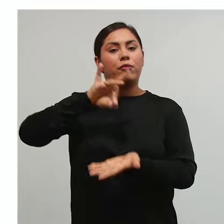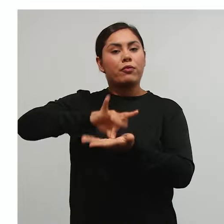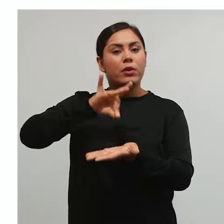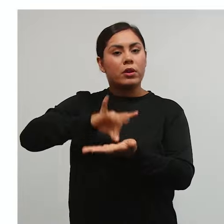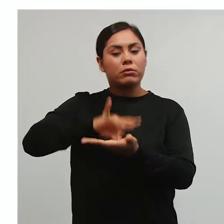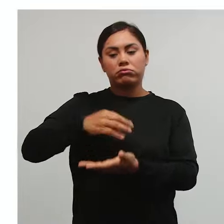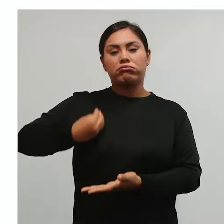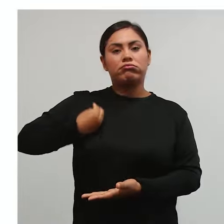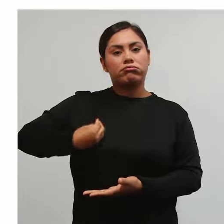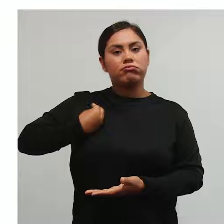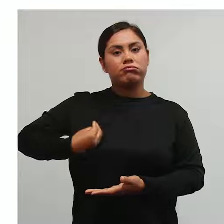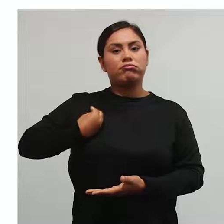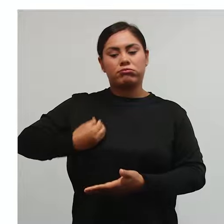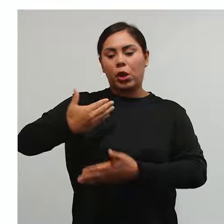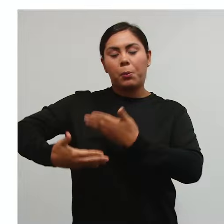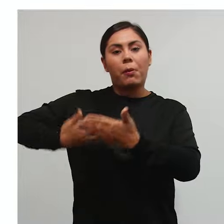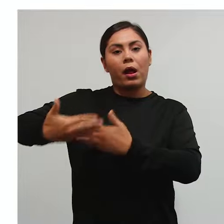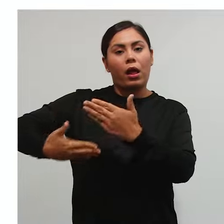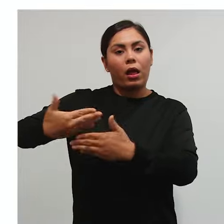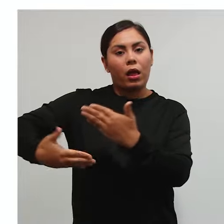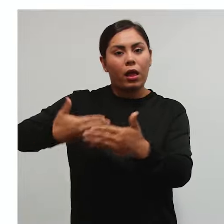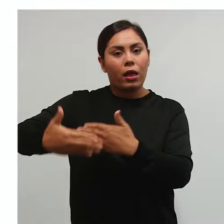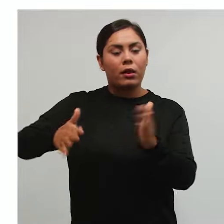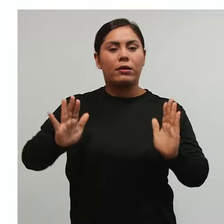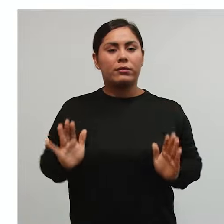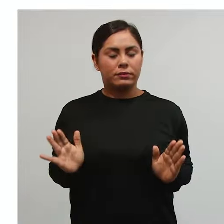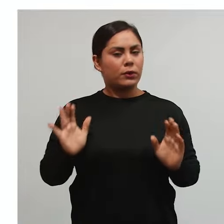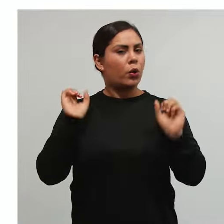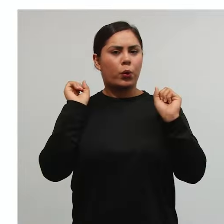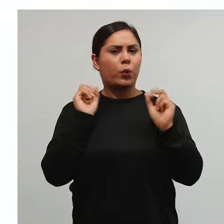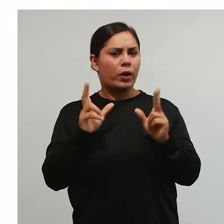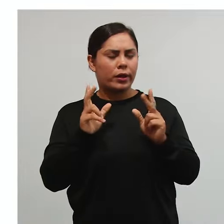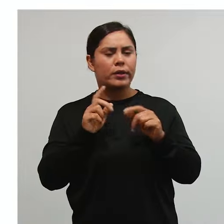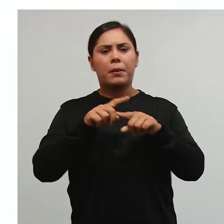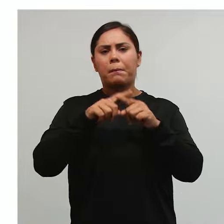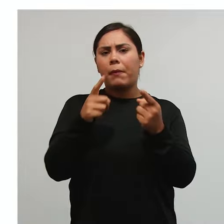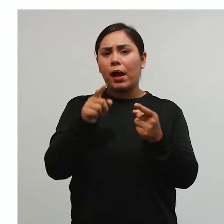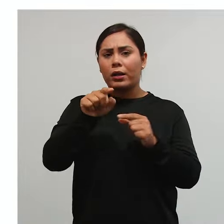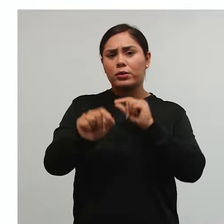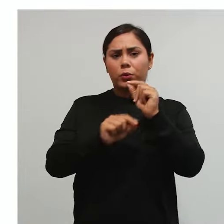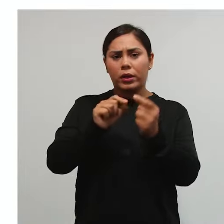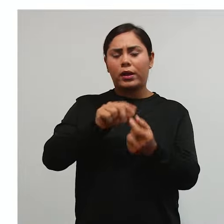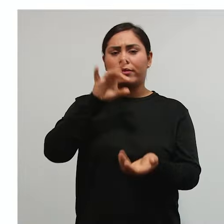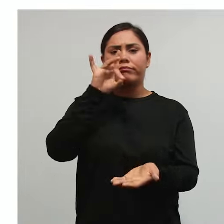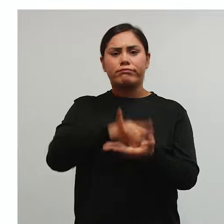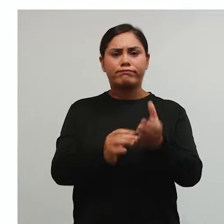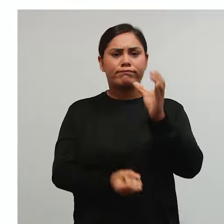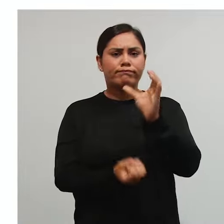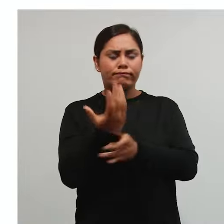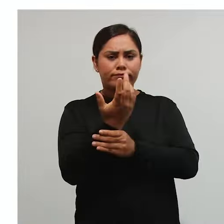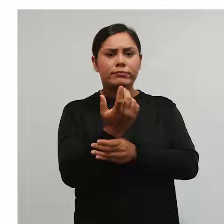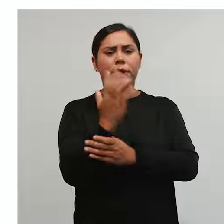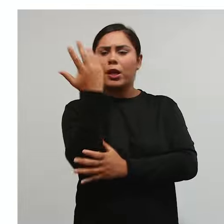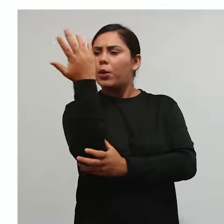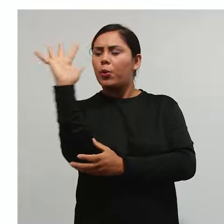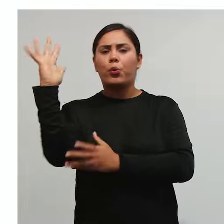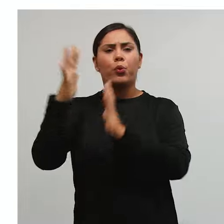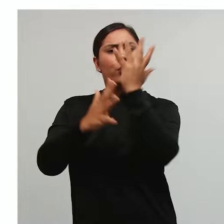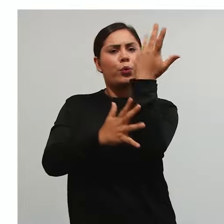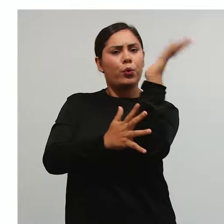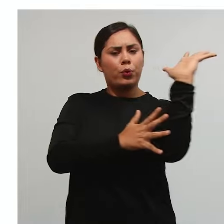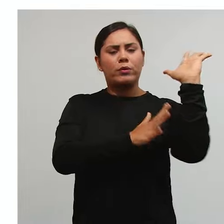fato da vida que vai gerar o tributo. Bom, o fato gerador, ele é tão importante para a natureza